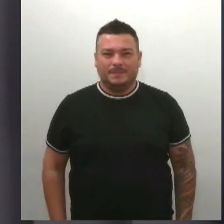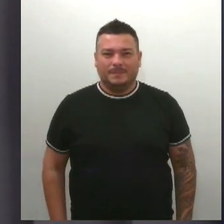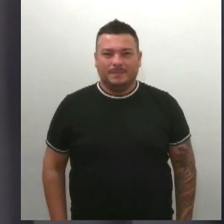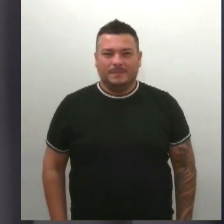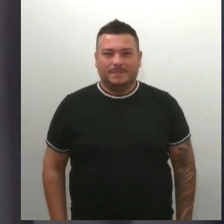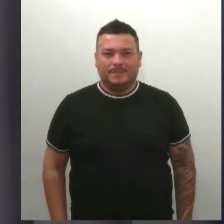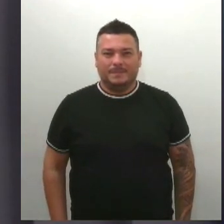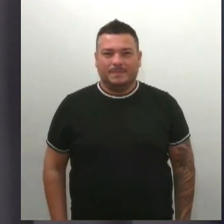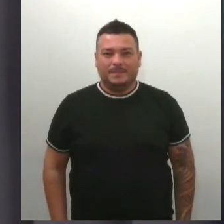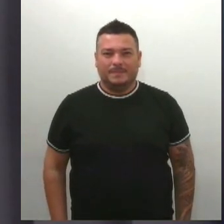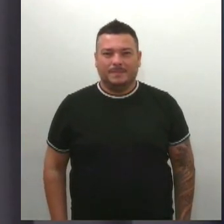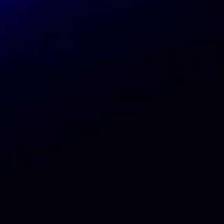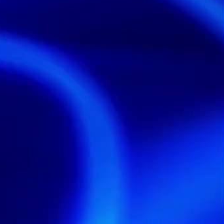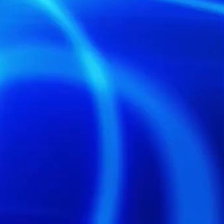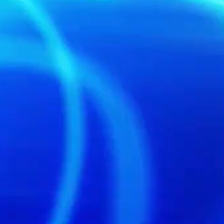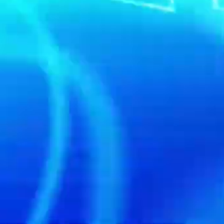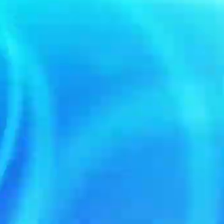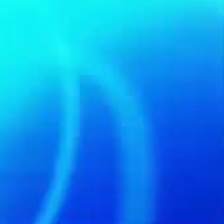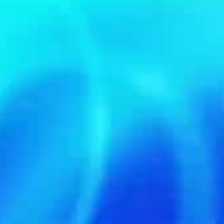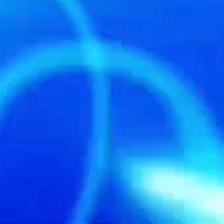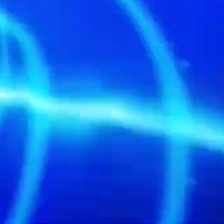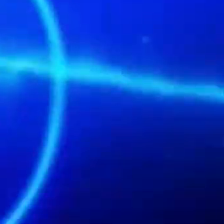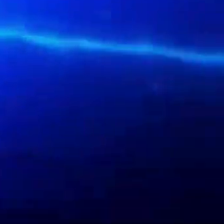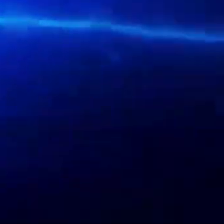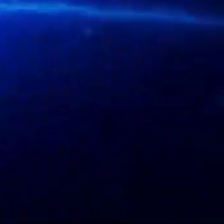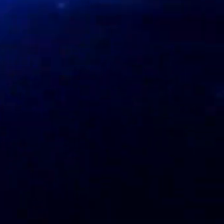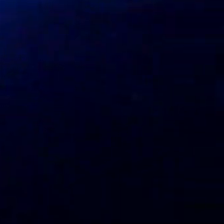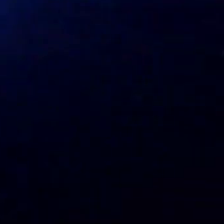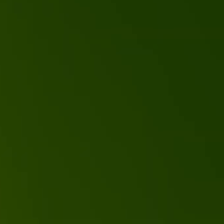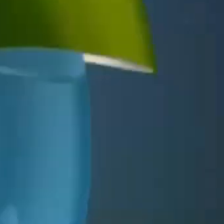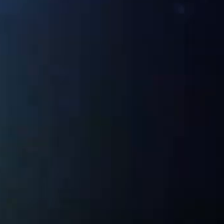todos vocês. Até já! Tchau!